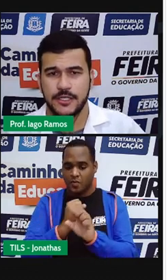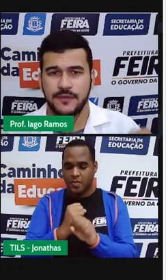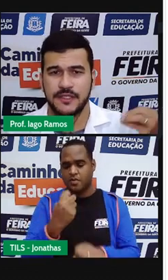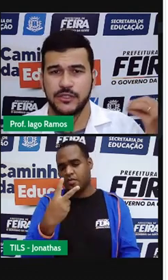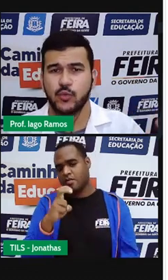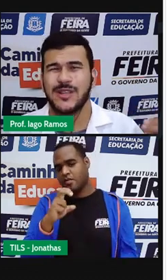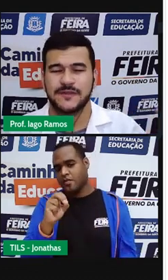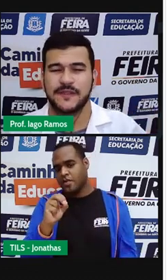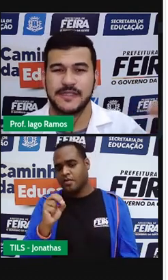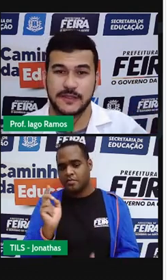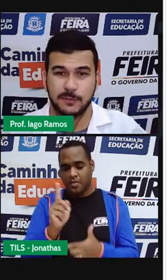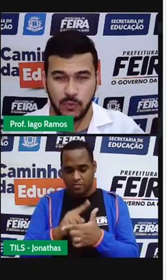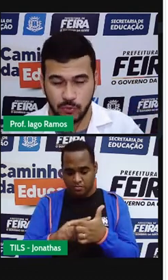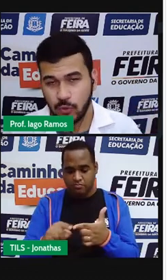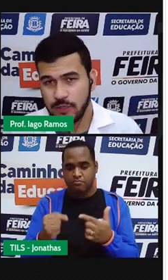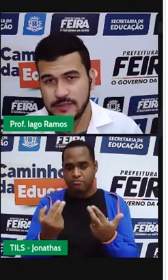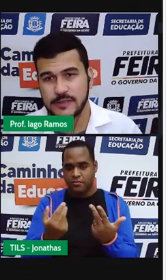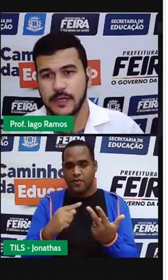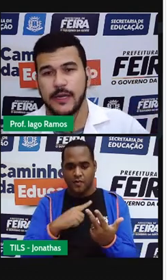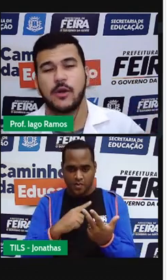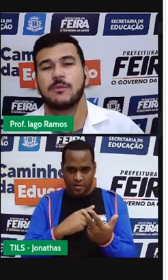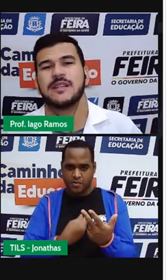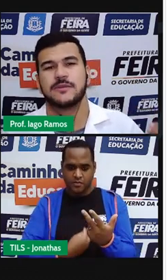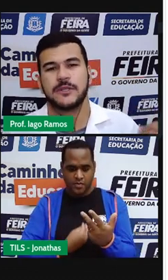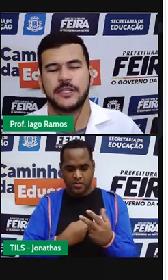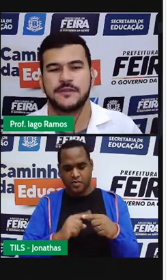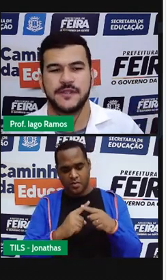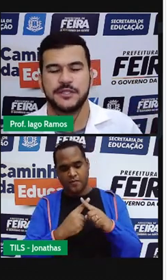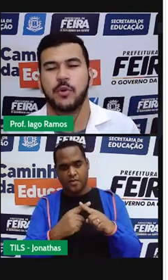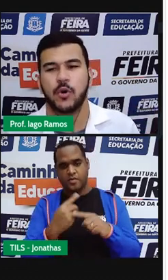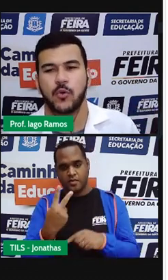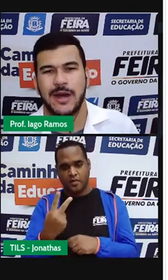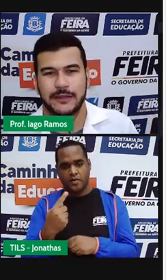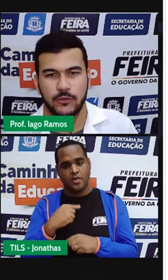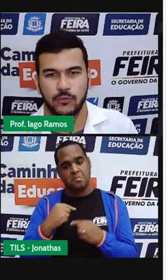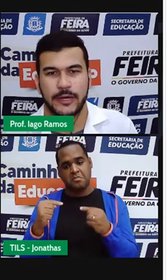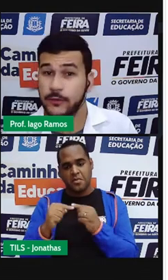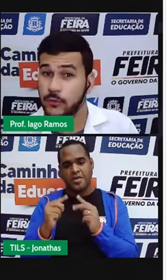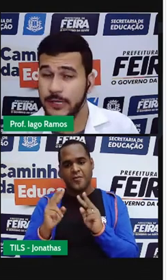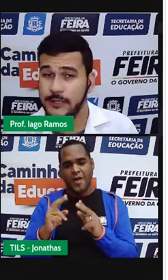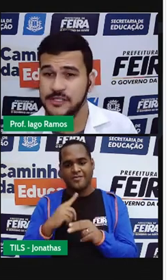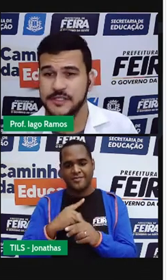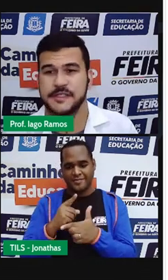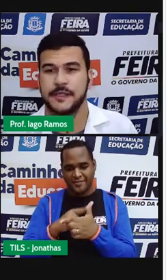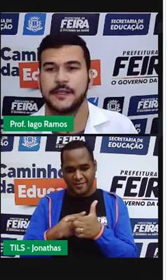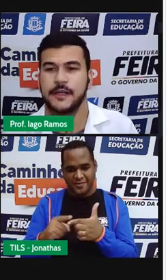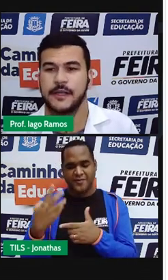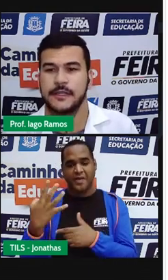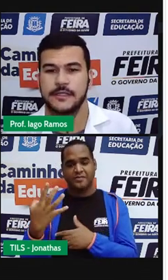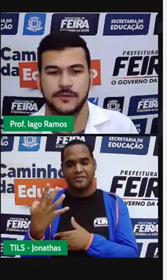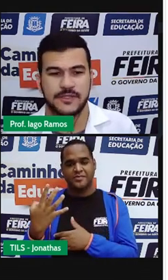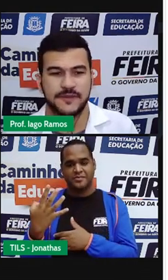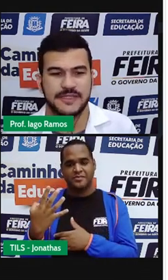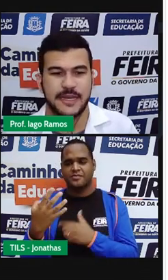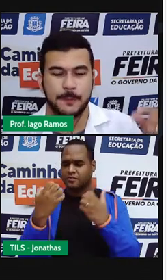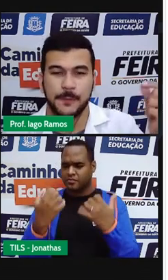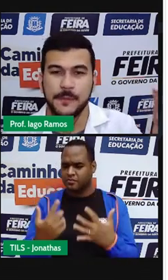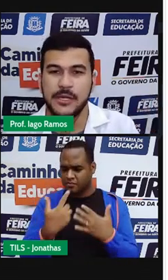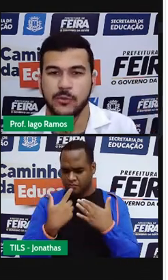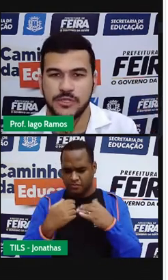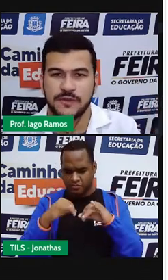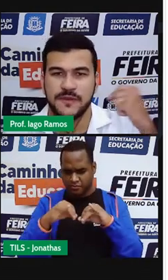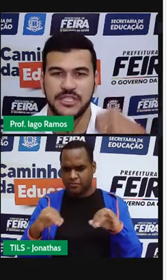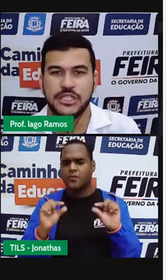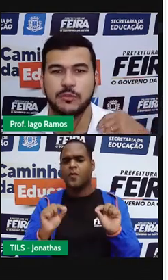E dividir duas vezes por 2 é o mesmo que dividir por 4. O eu estou querendo te dizer? Se você fizer